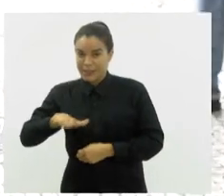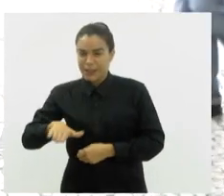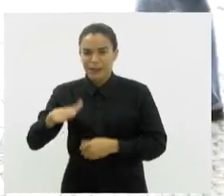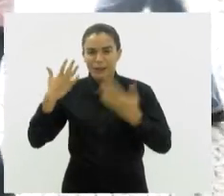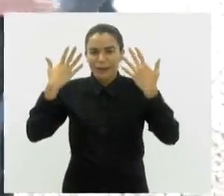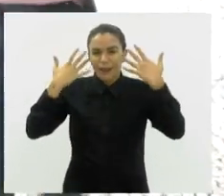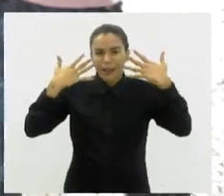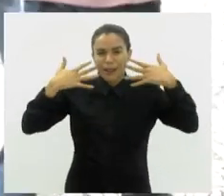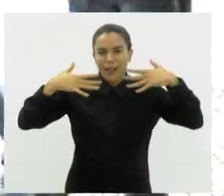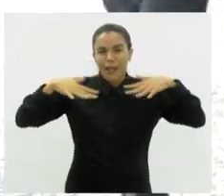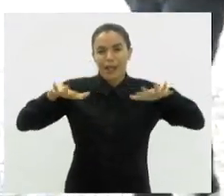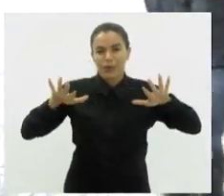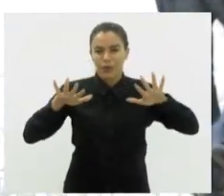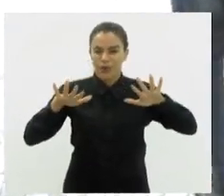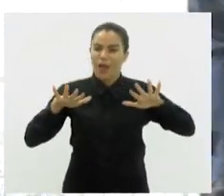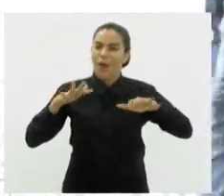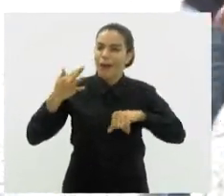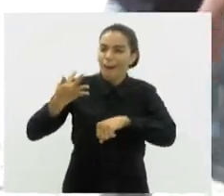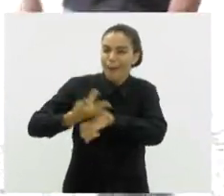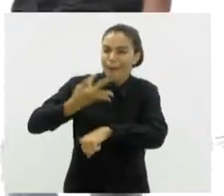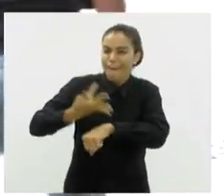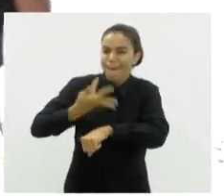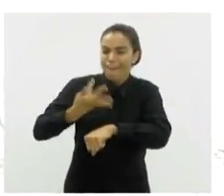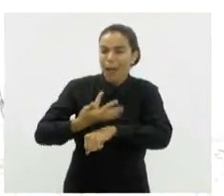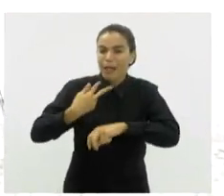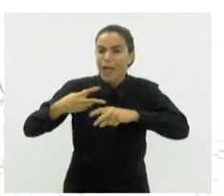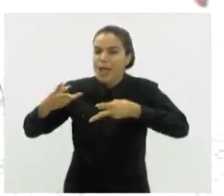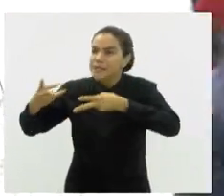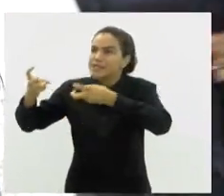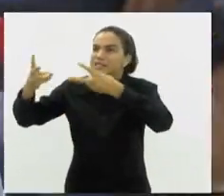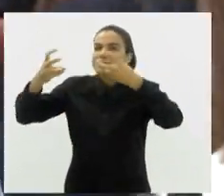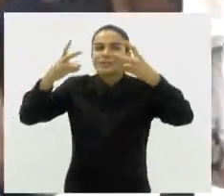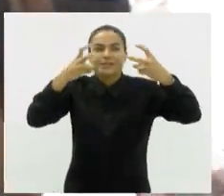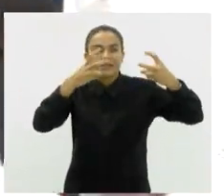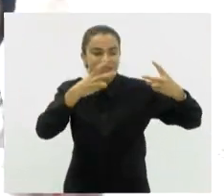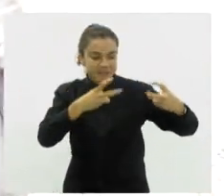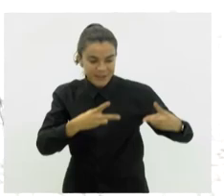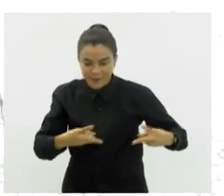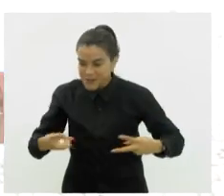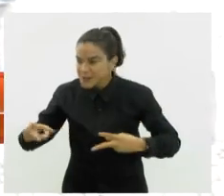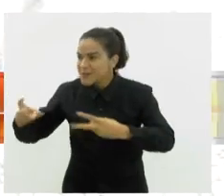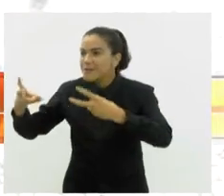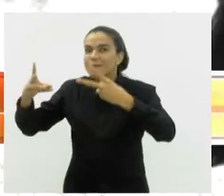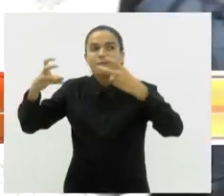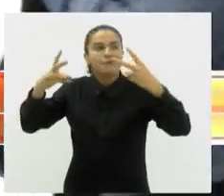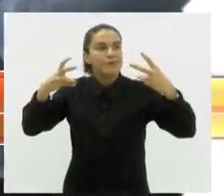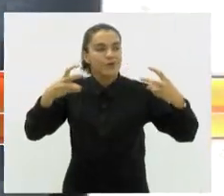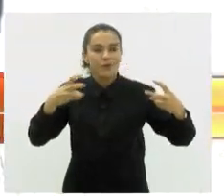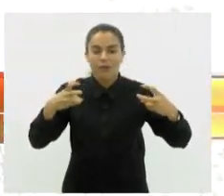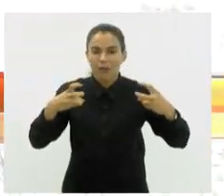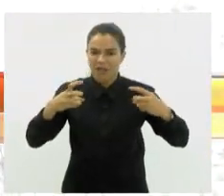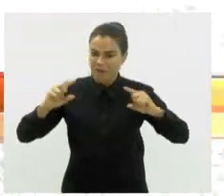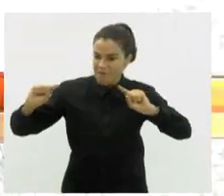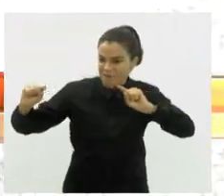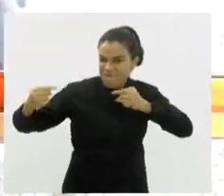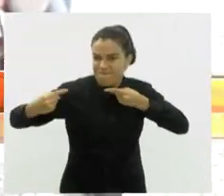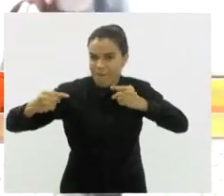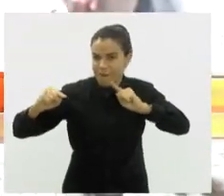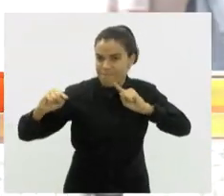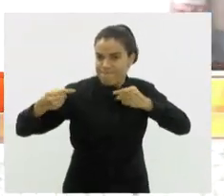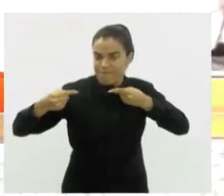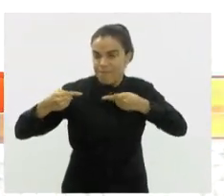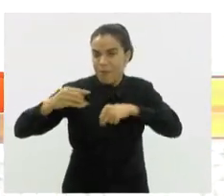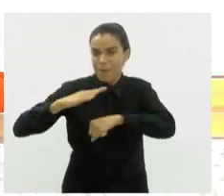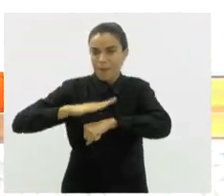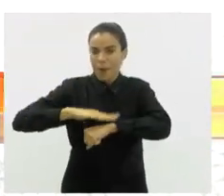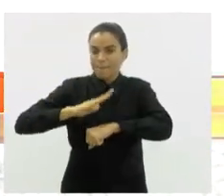naturalmente levada. Ela quer explorar o ambiente, ela vai querer te desafiar em alguns momentos,